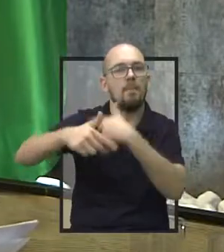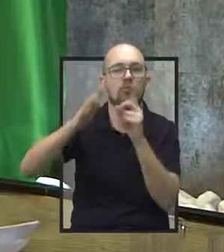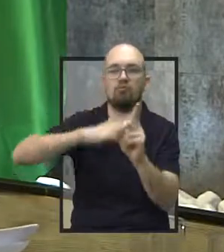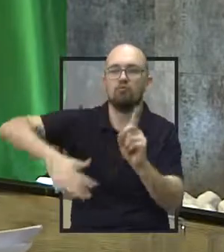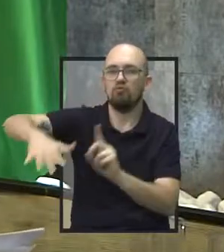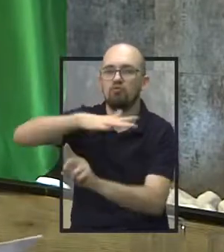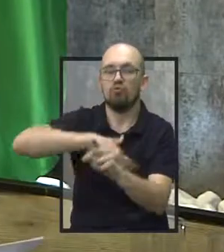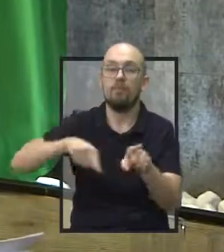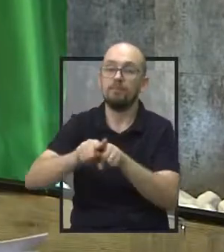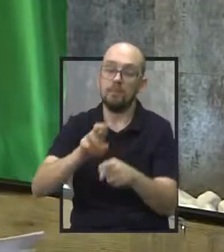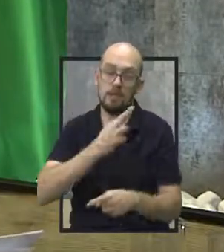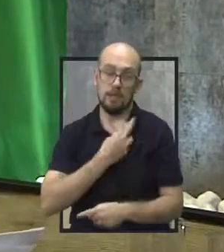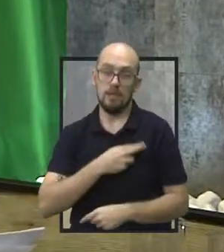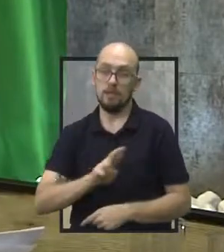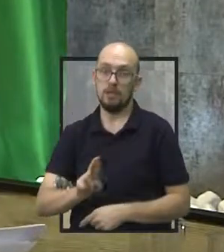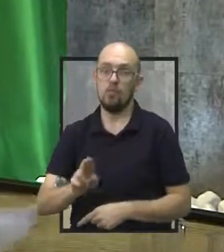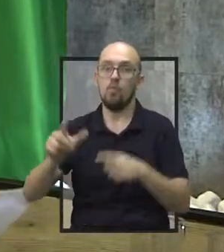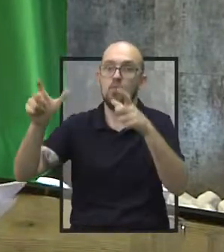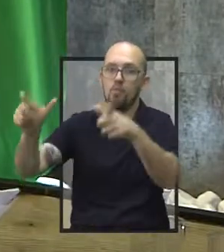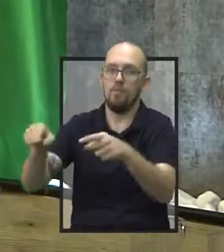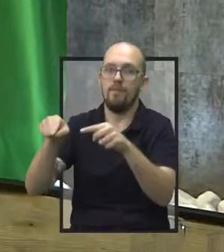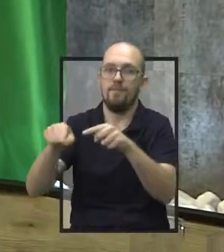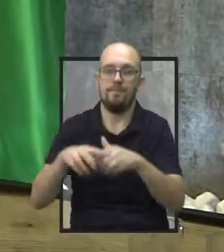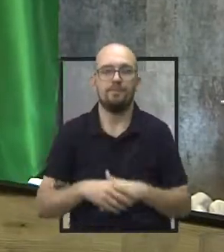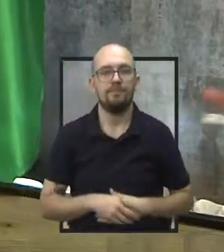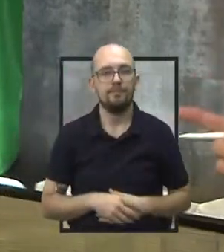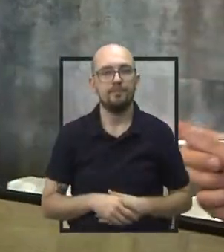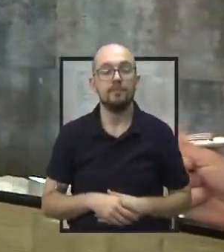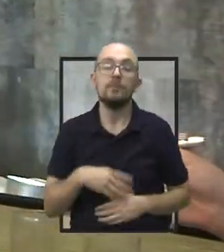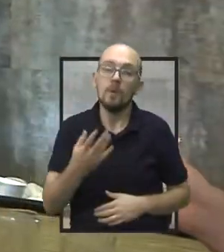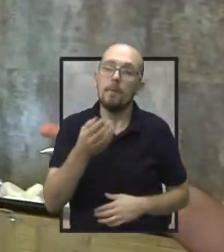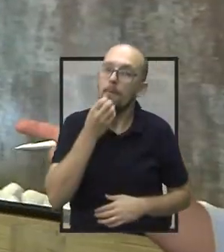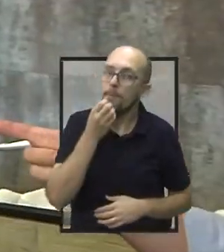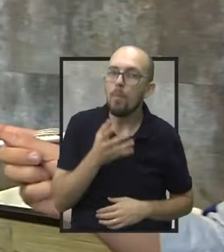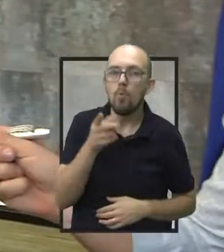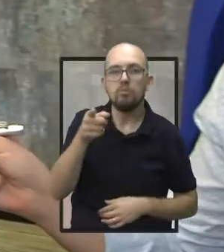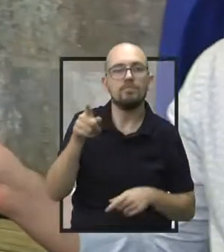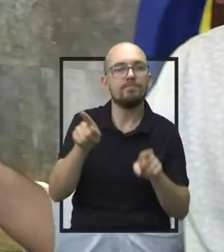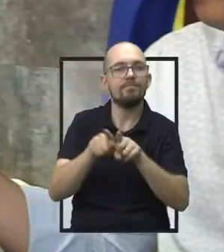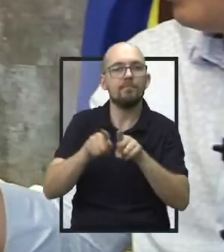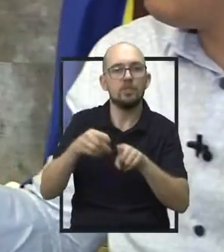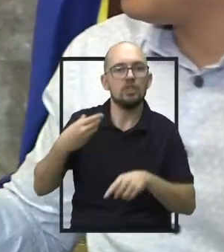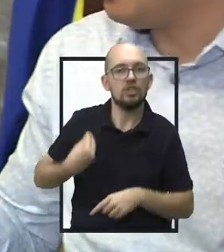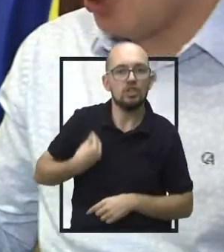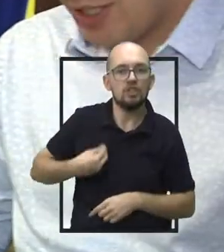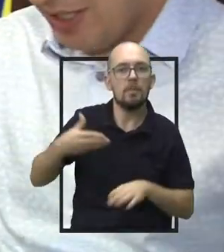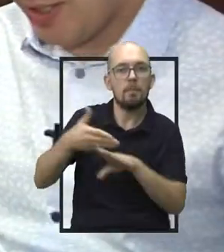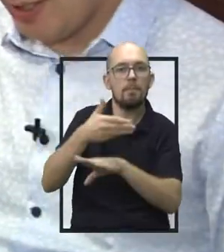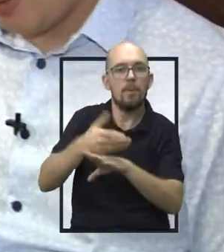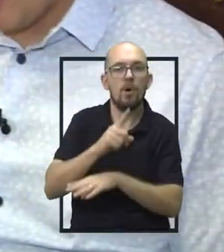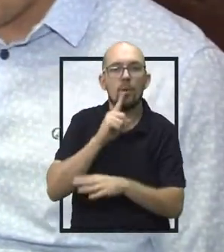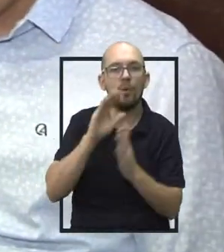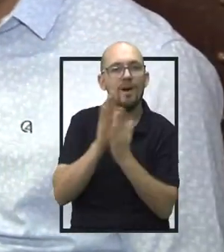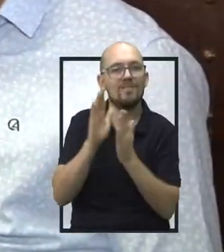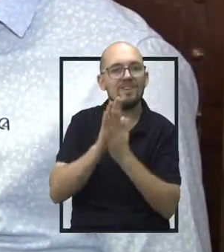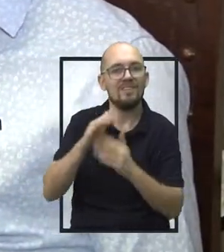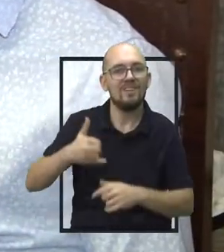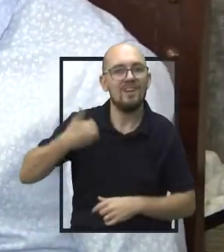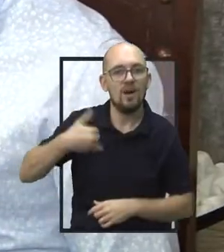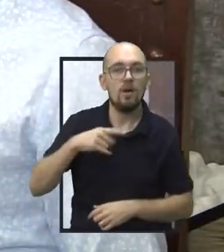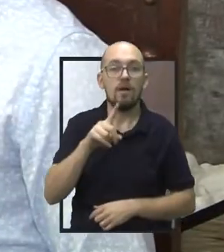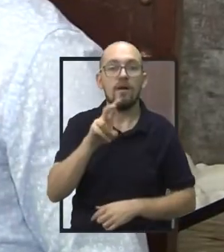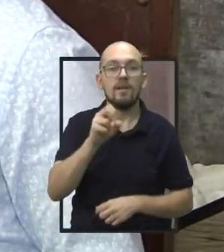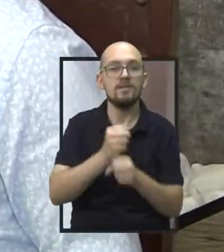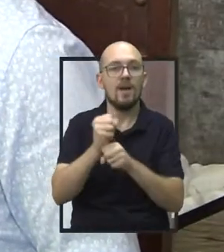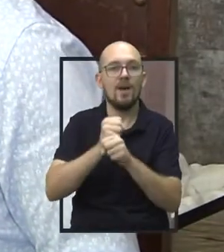e um trabalho religioso ali naquele espaço. Bom, além disso, o senhor também participou do aniversário de 15 anos da comunidade